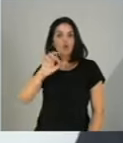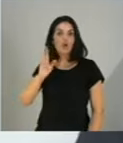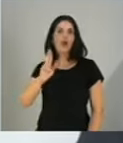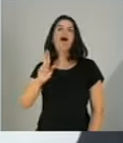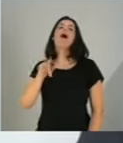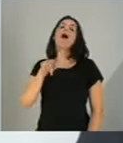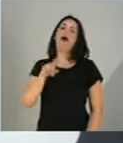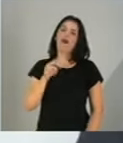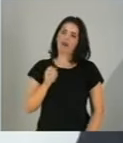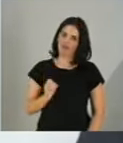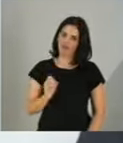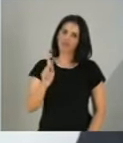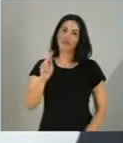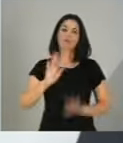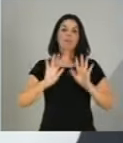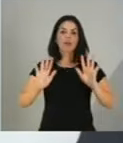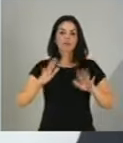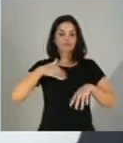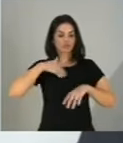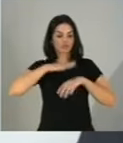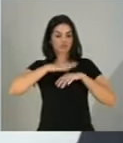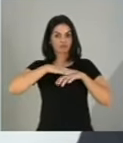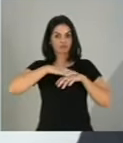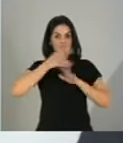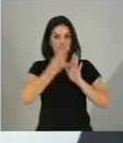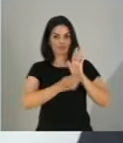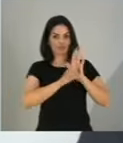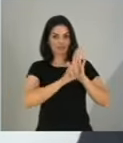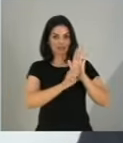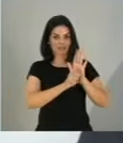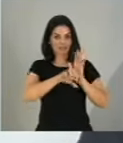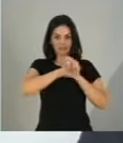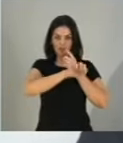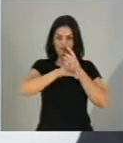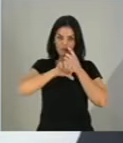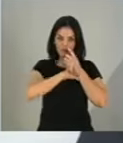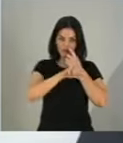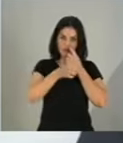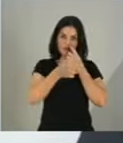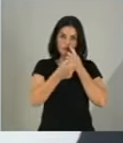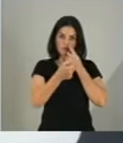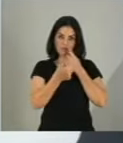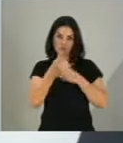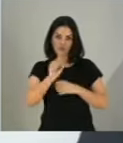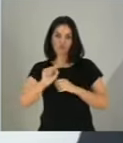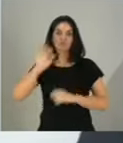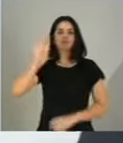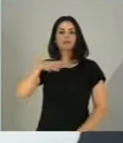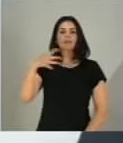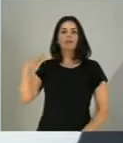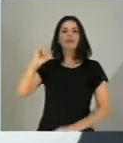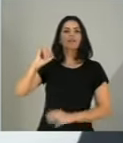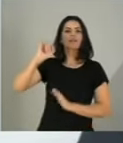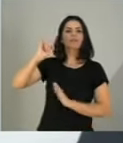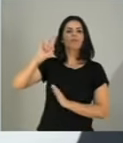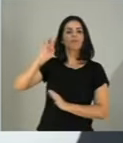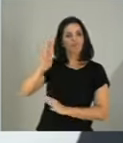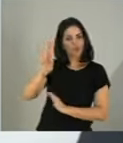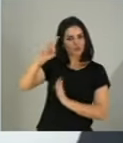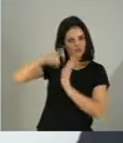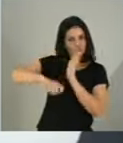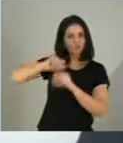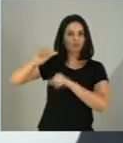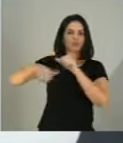Lembro que eu sou o autor do PLS 99, de 2018, que altera a tabela do imposto de renda. O